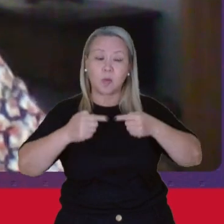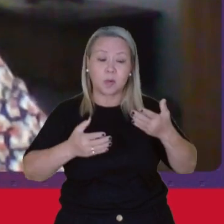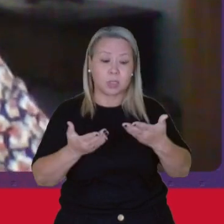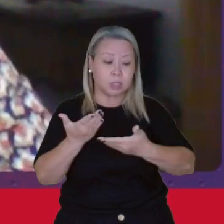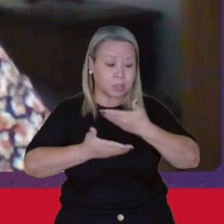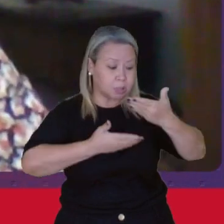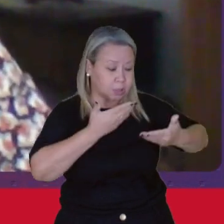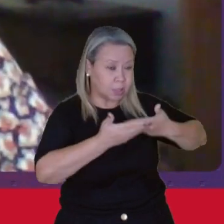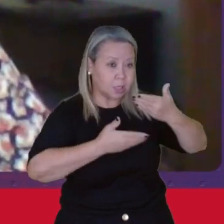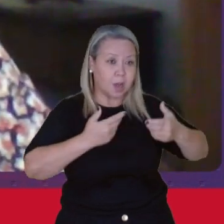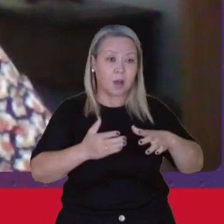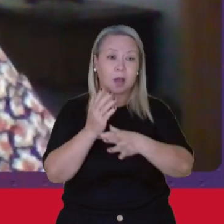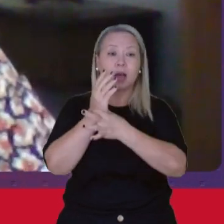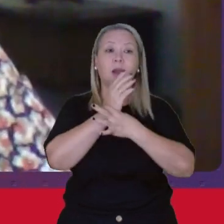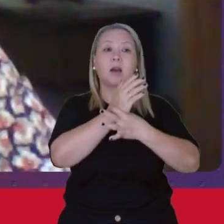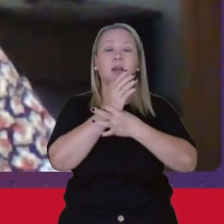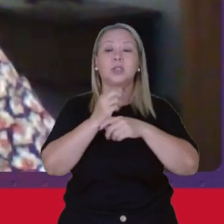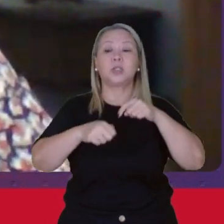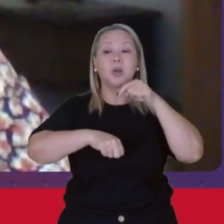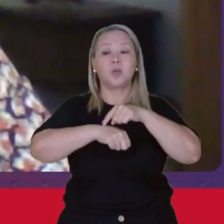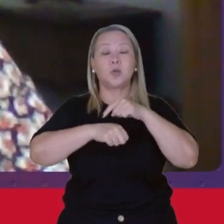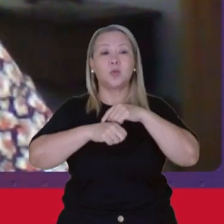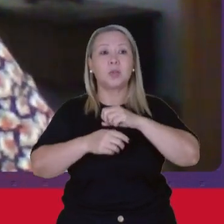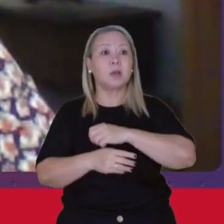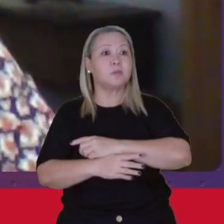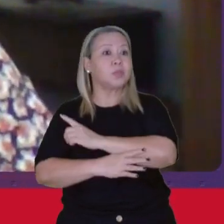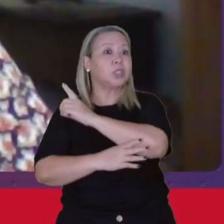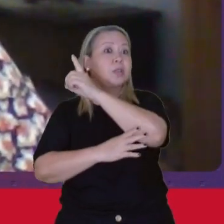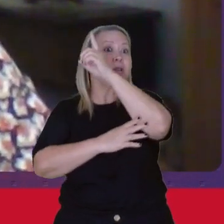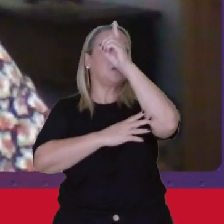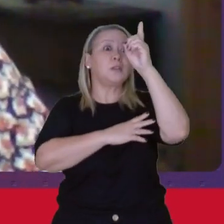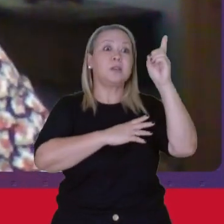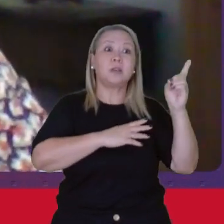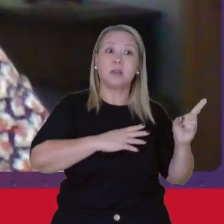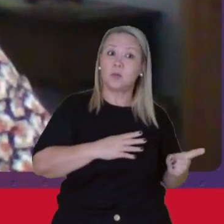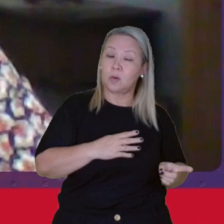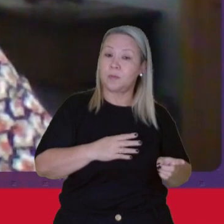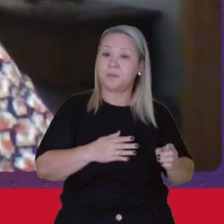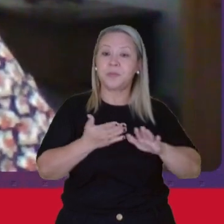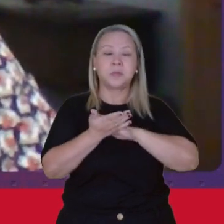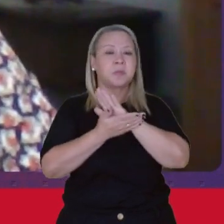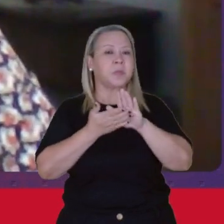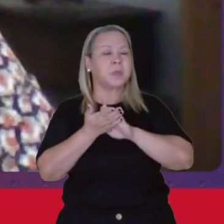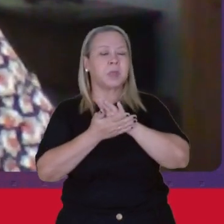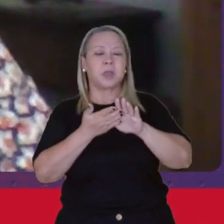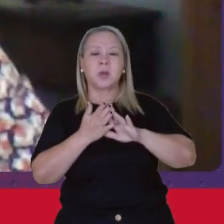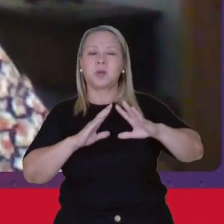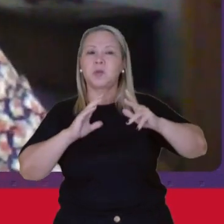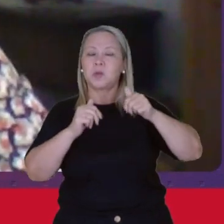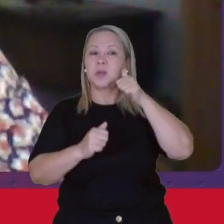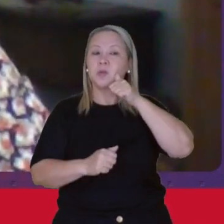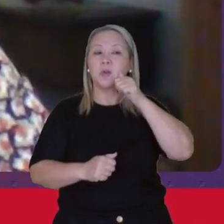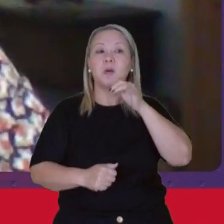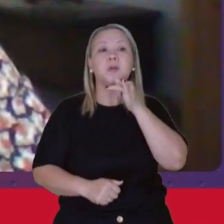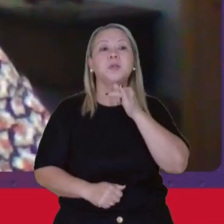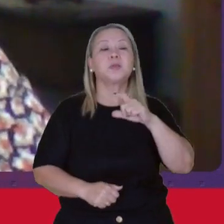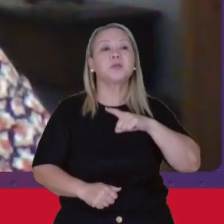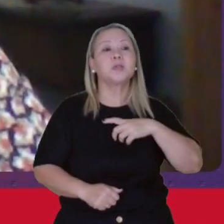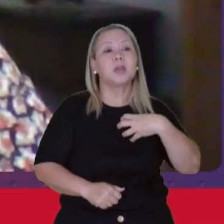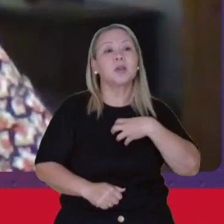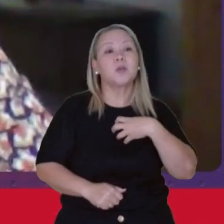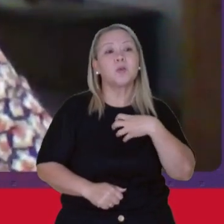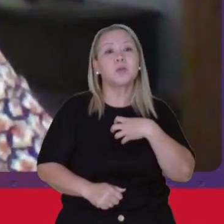Garantida Em tempo Integral Porque nem Todas as mulheres Por exemplo Têm condições